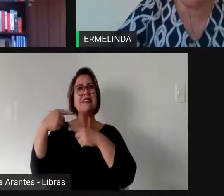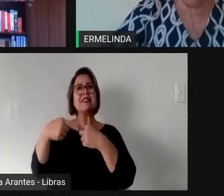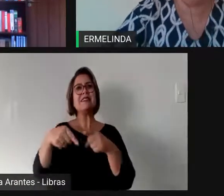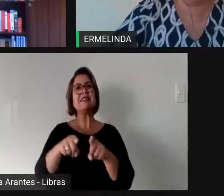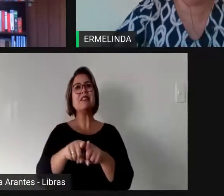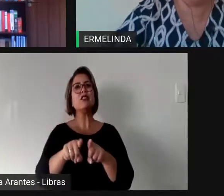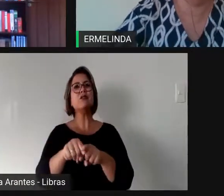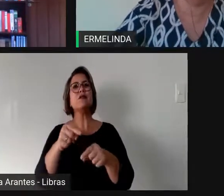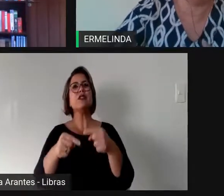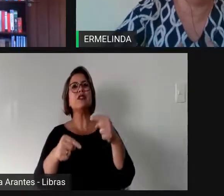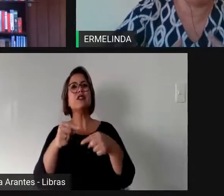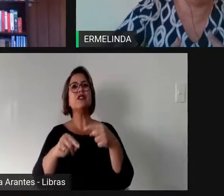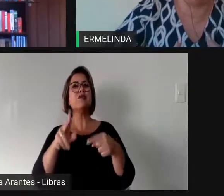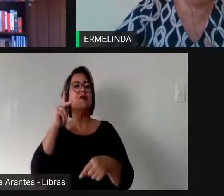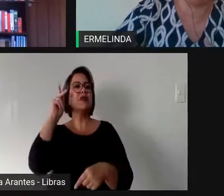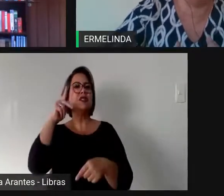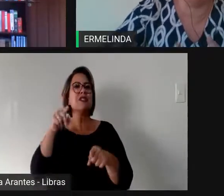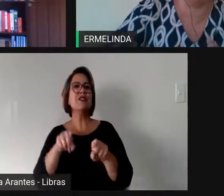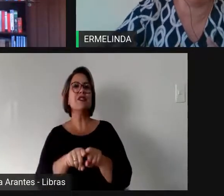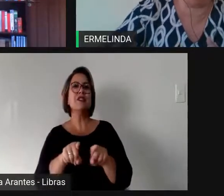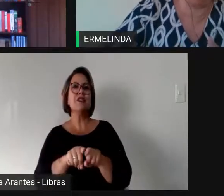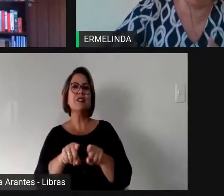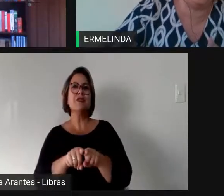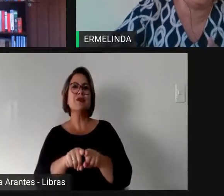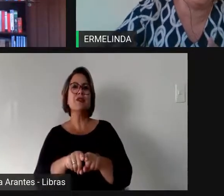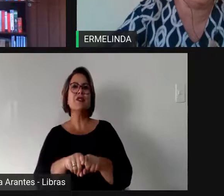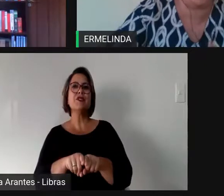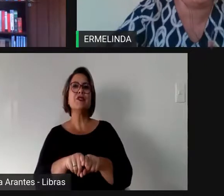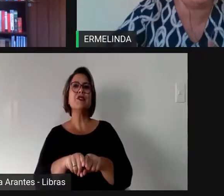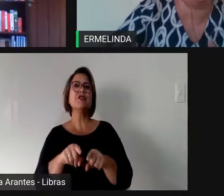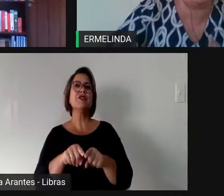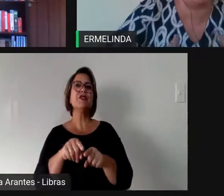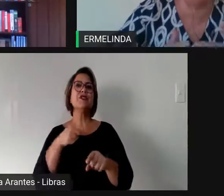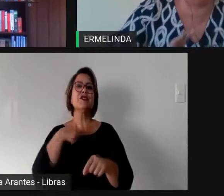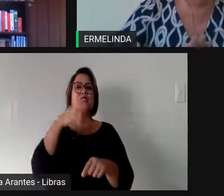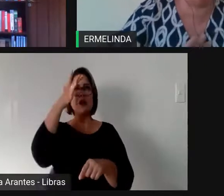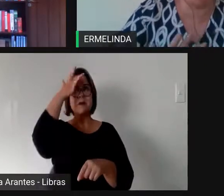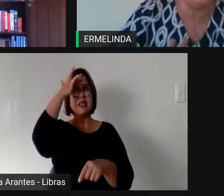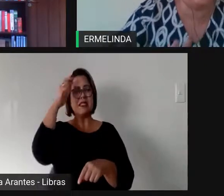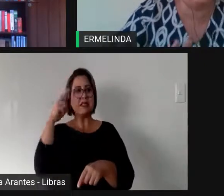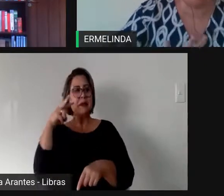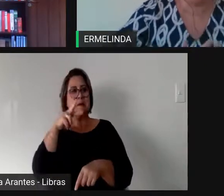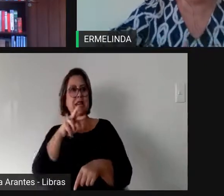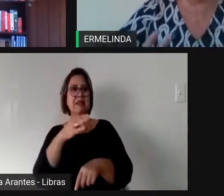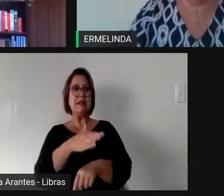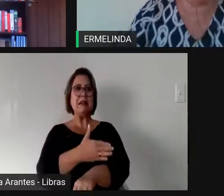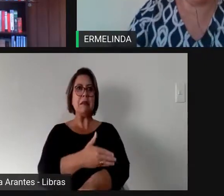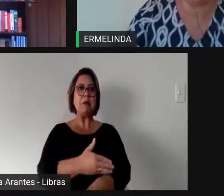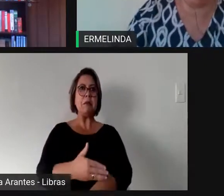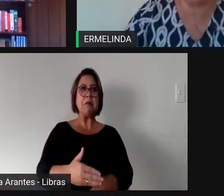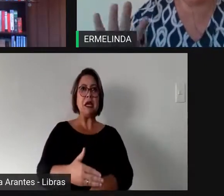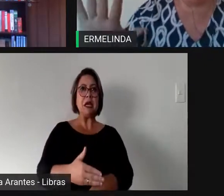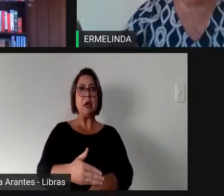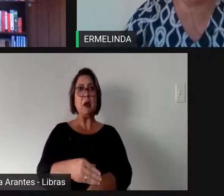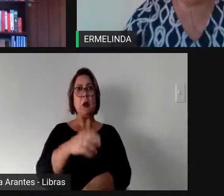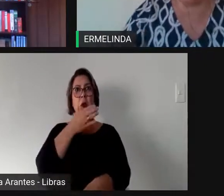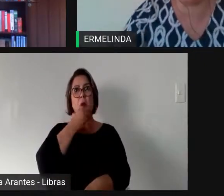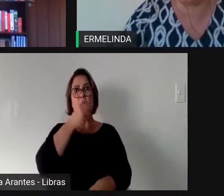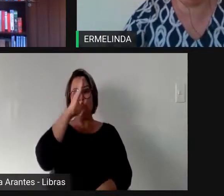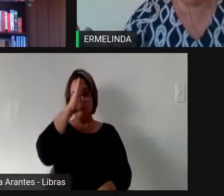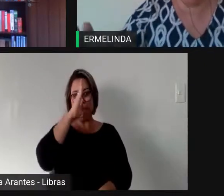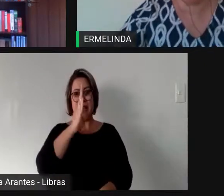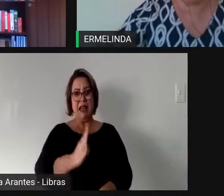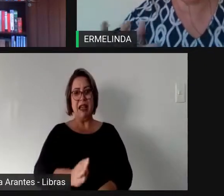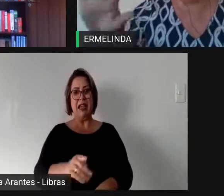dominada por um patriarcalismo burguês, branco e heterossexual. Significa que tudo que estiver